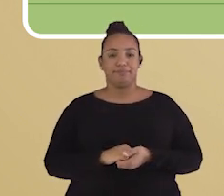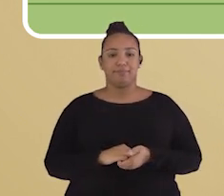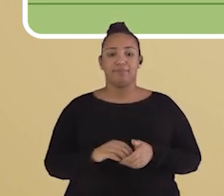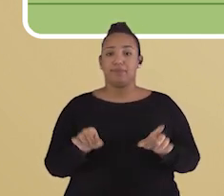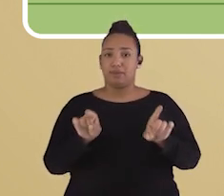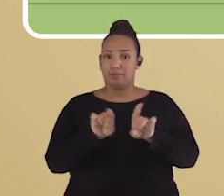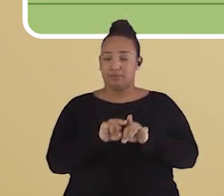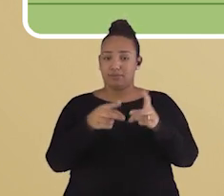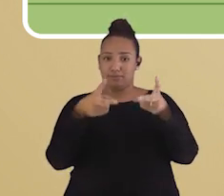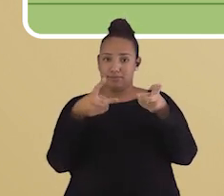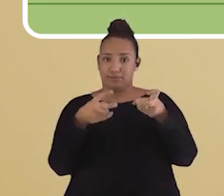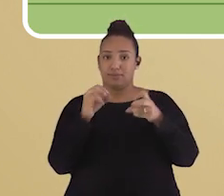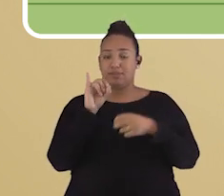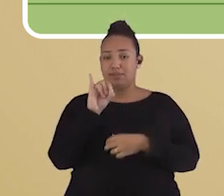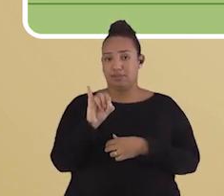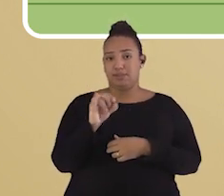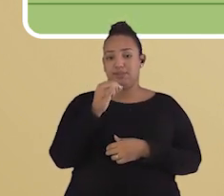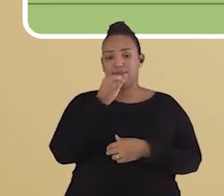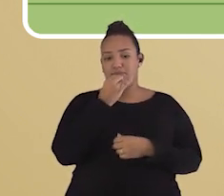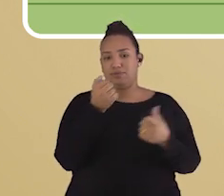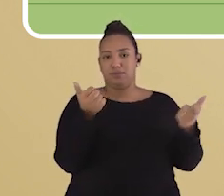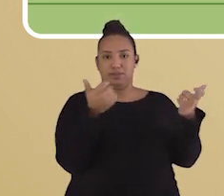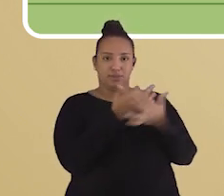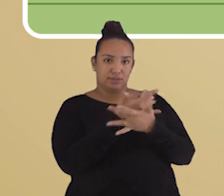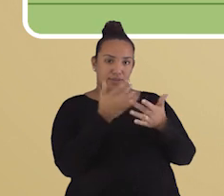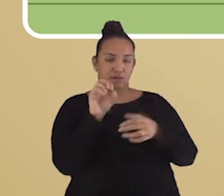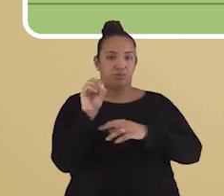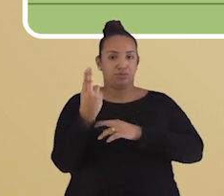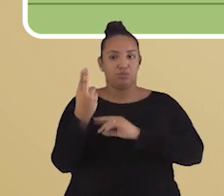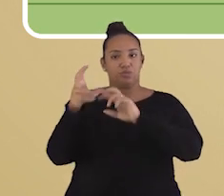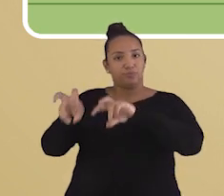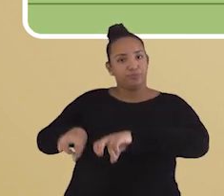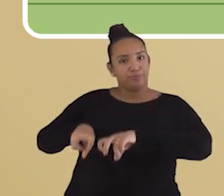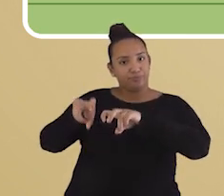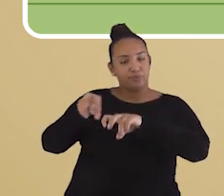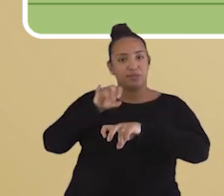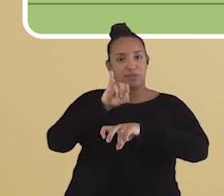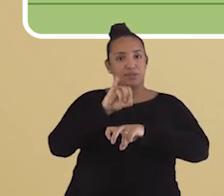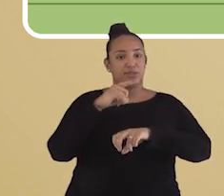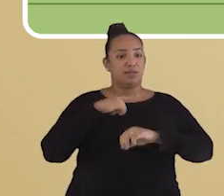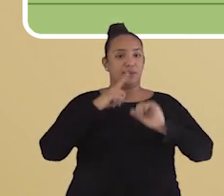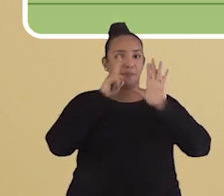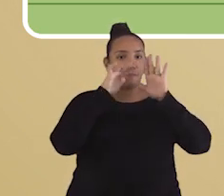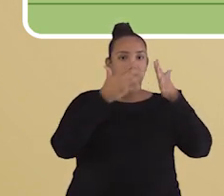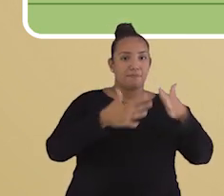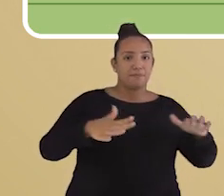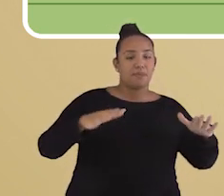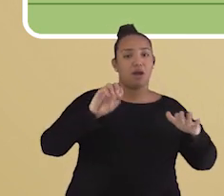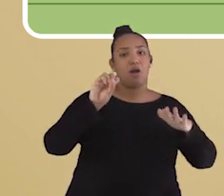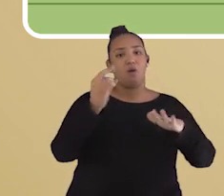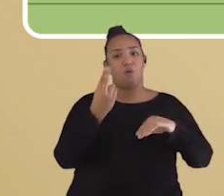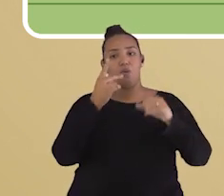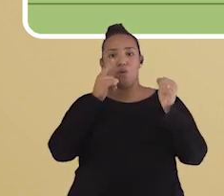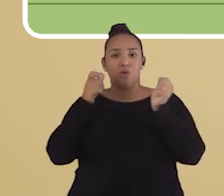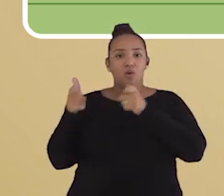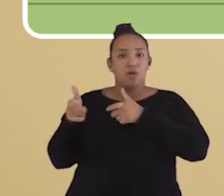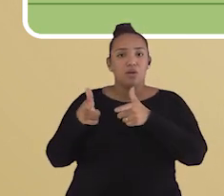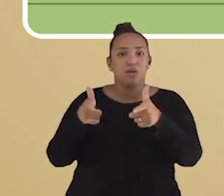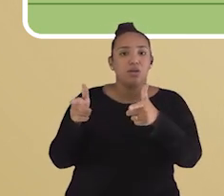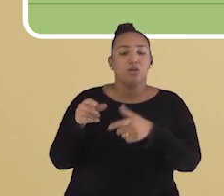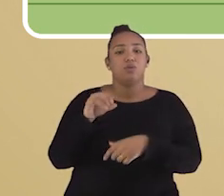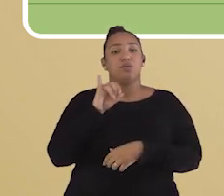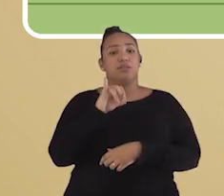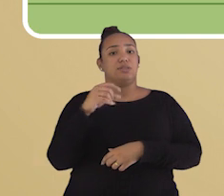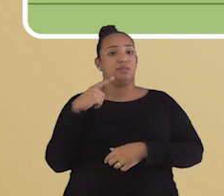exemplo, se ela é rural ou urbana, se tem mar ou rios, se tem mata ou florestas,